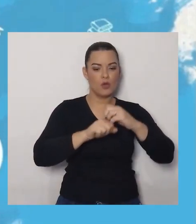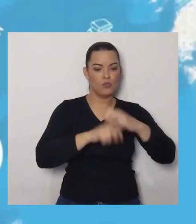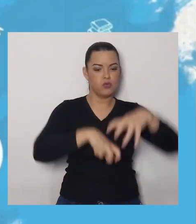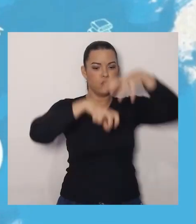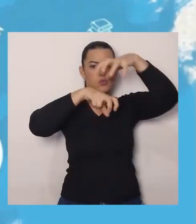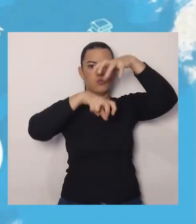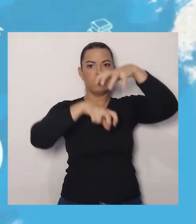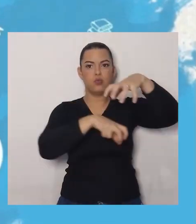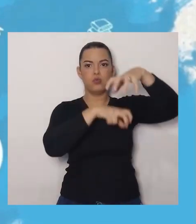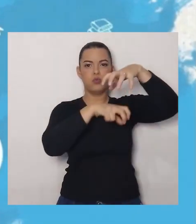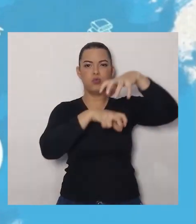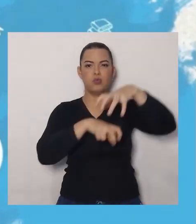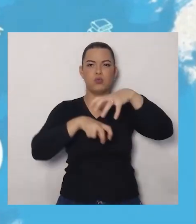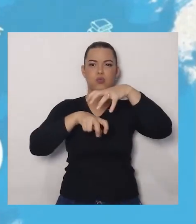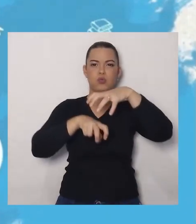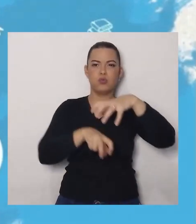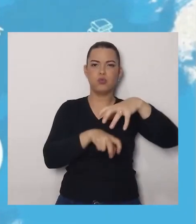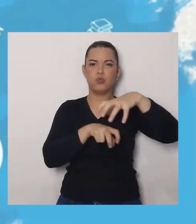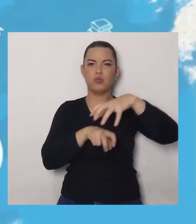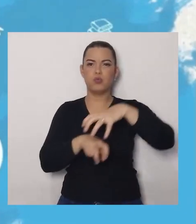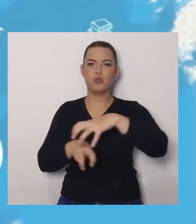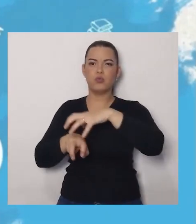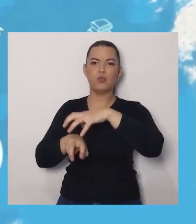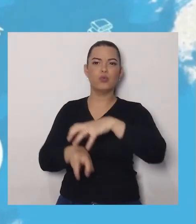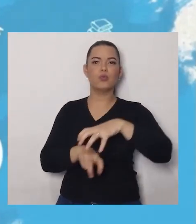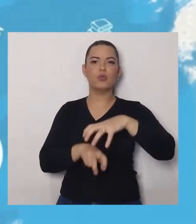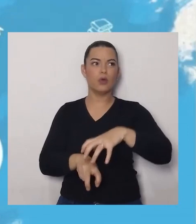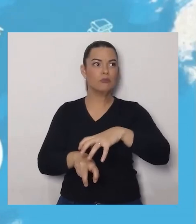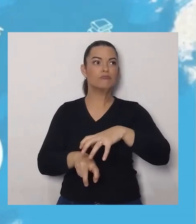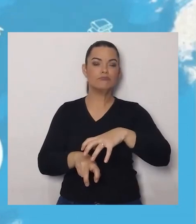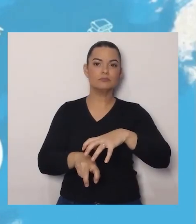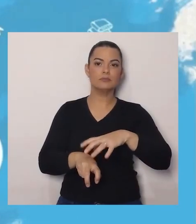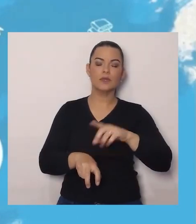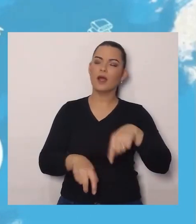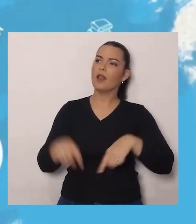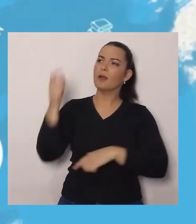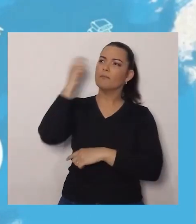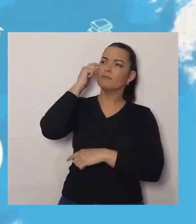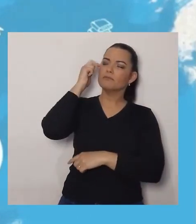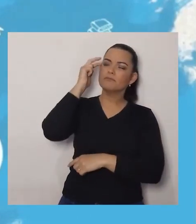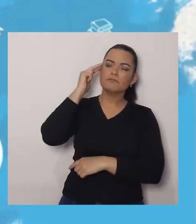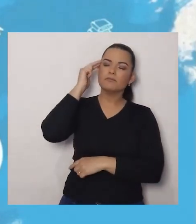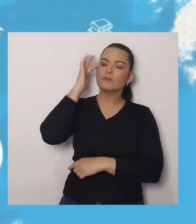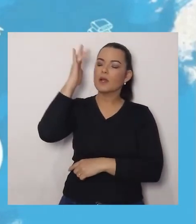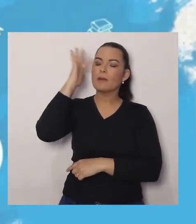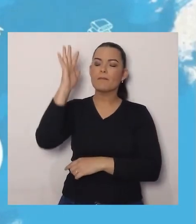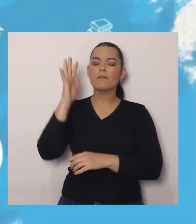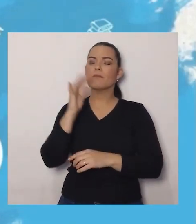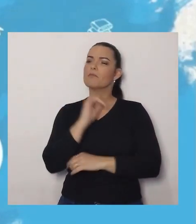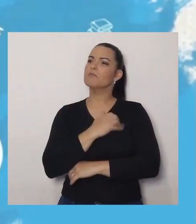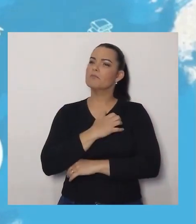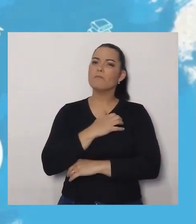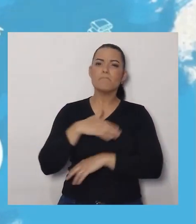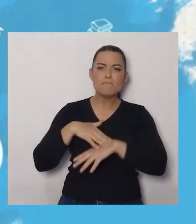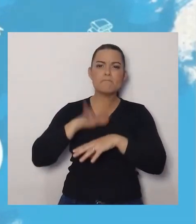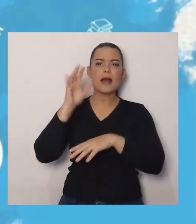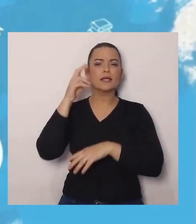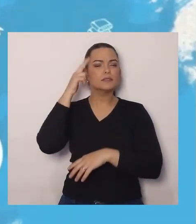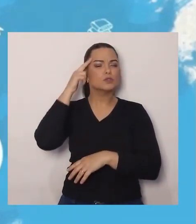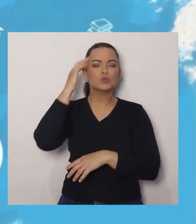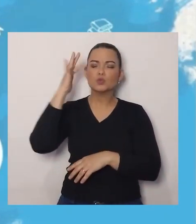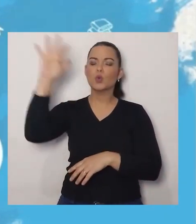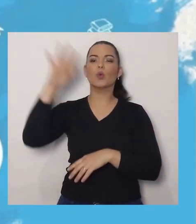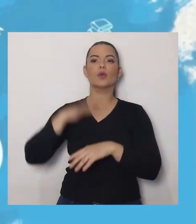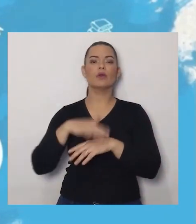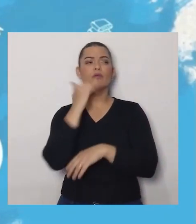é possível uma mulher pilotar um avião? O pai e a mãe disseram, sim, minha filha. Qual é o problema?